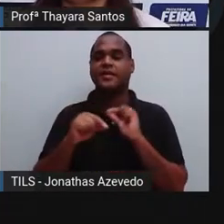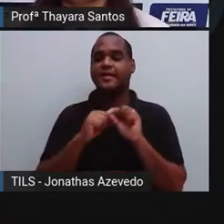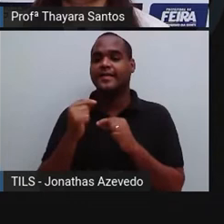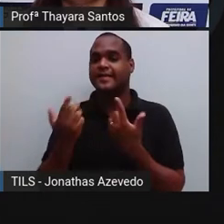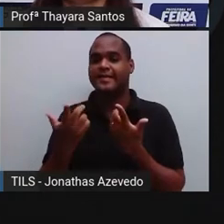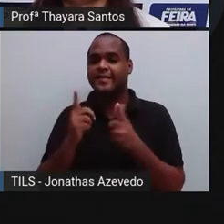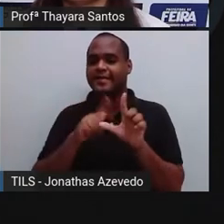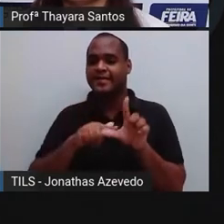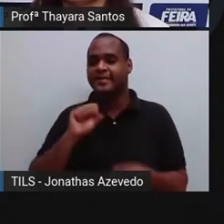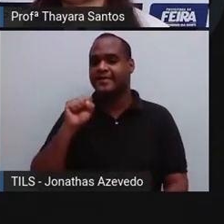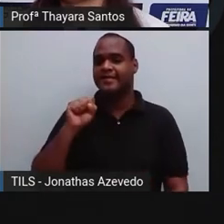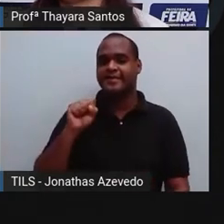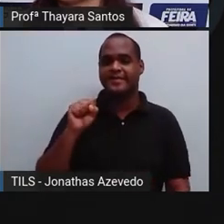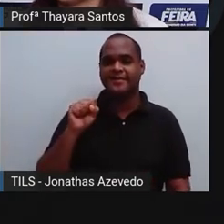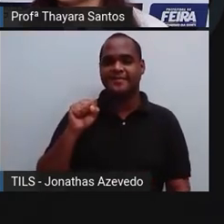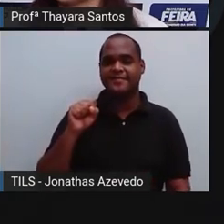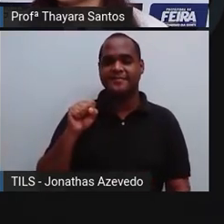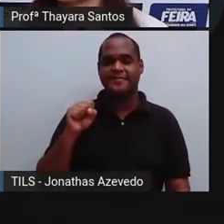Letra S,